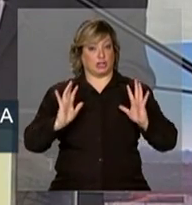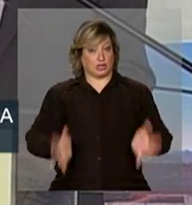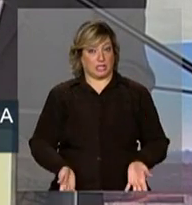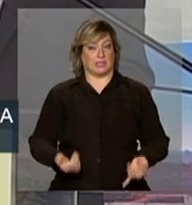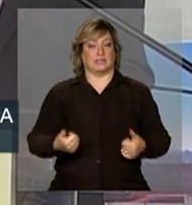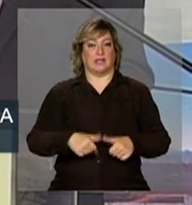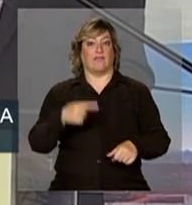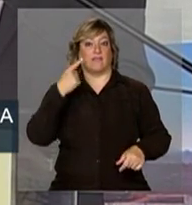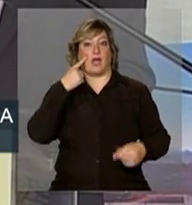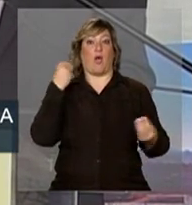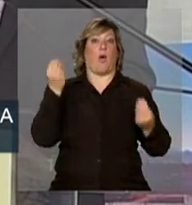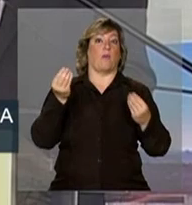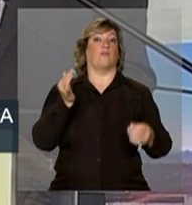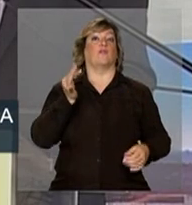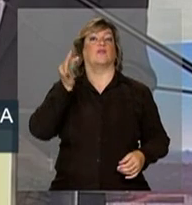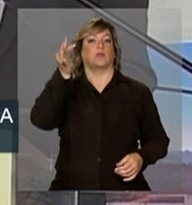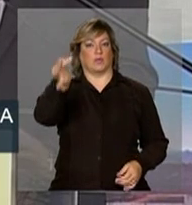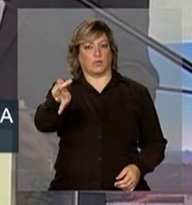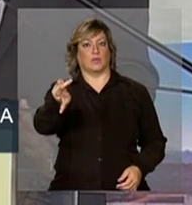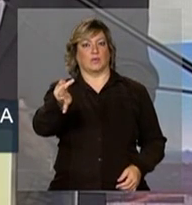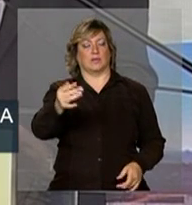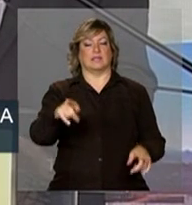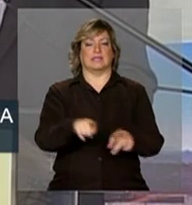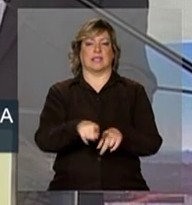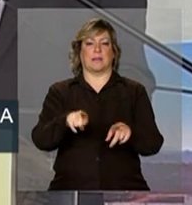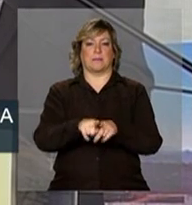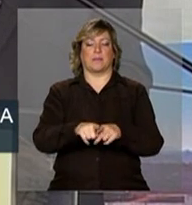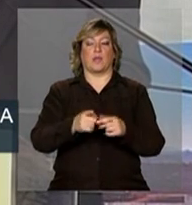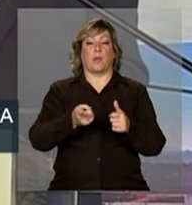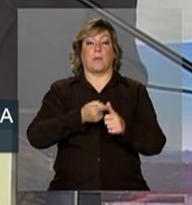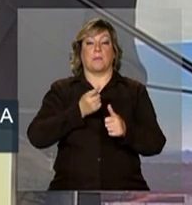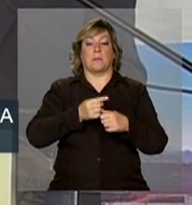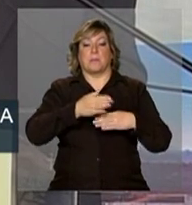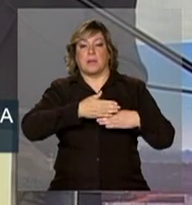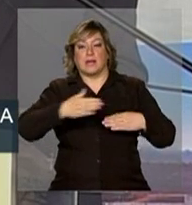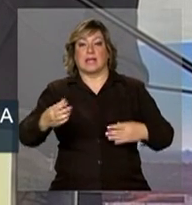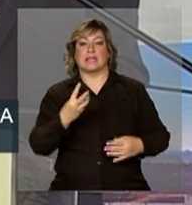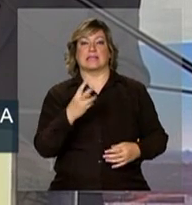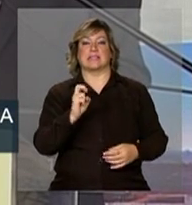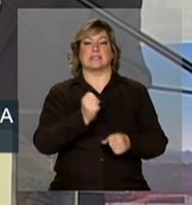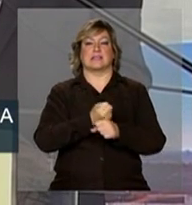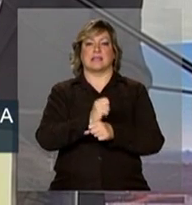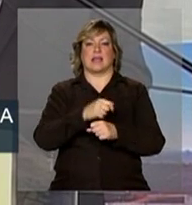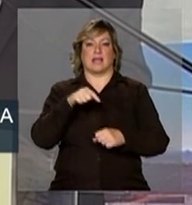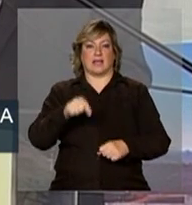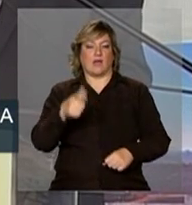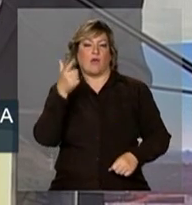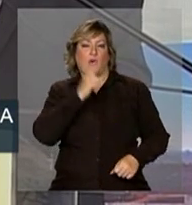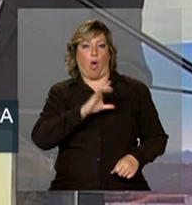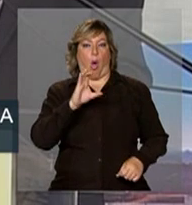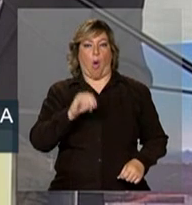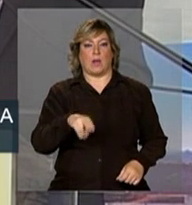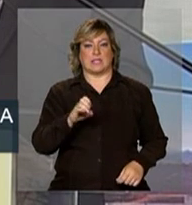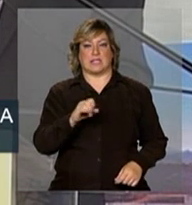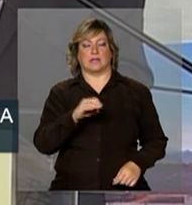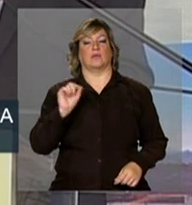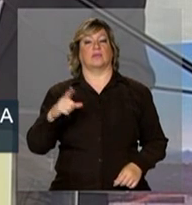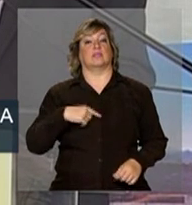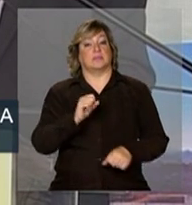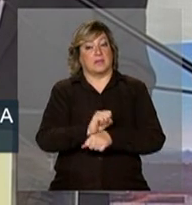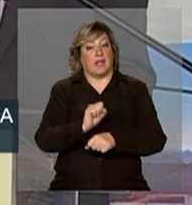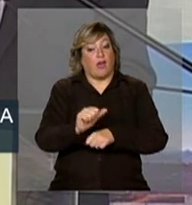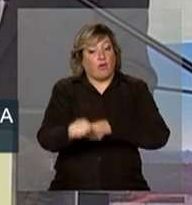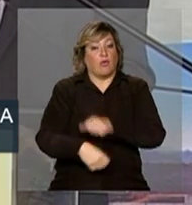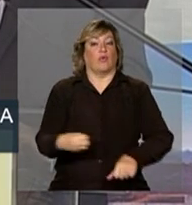adiante, Presidente, e ao final do primeiro período de 35 anos da concessão, esperamos que a concessão estreita já seja renovada